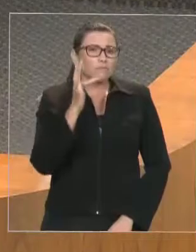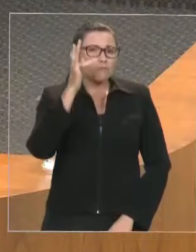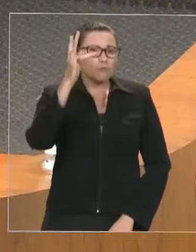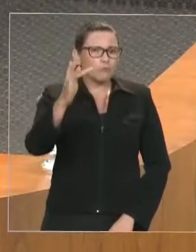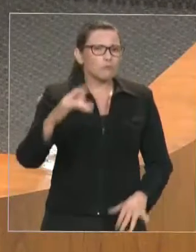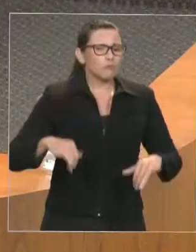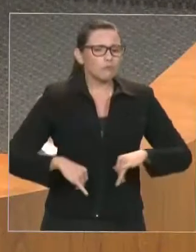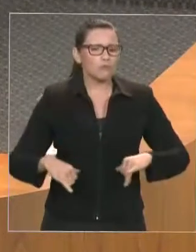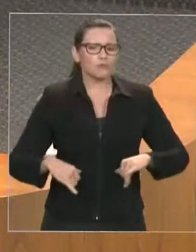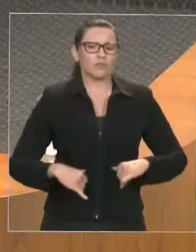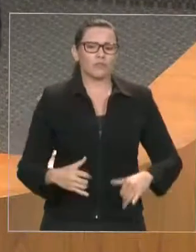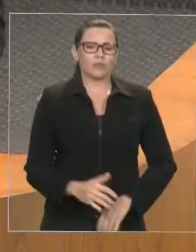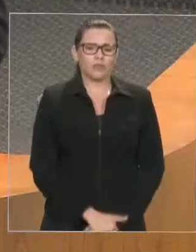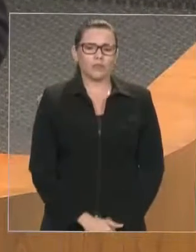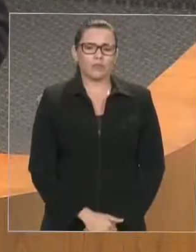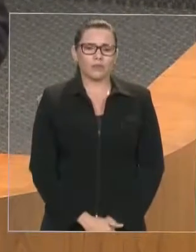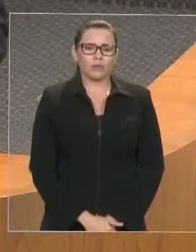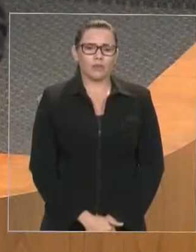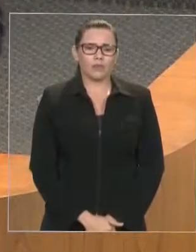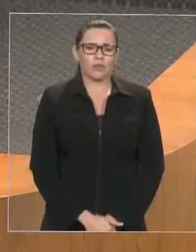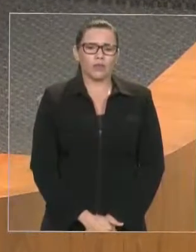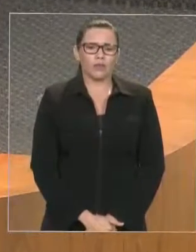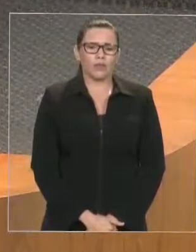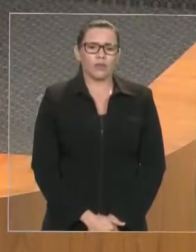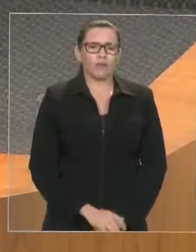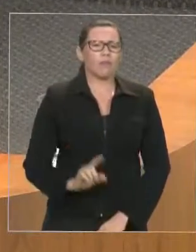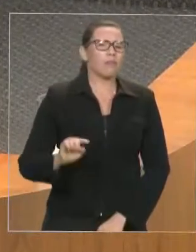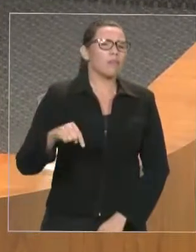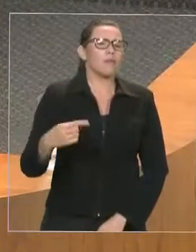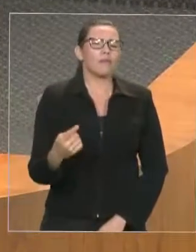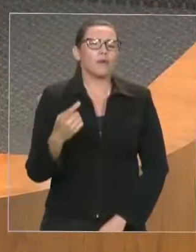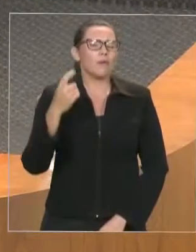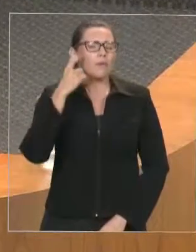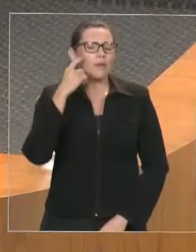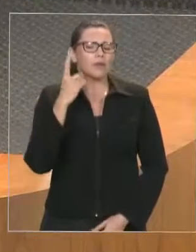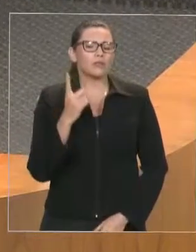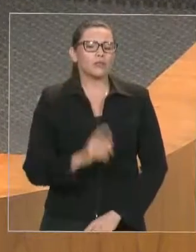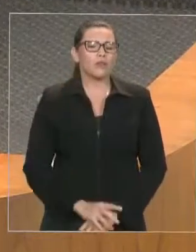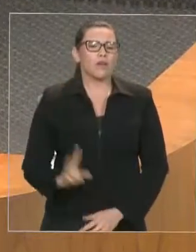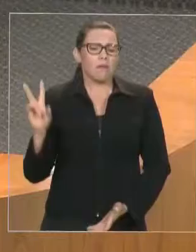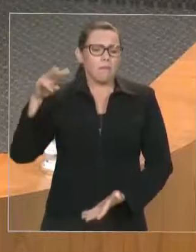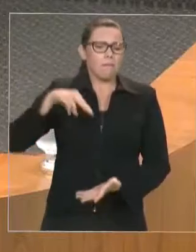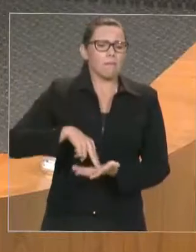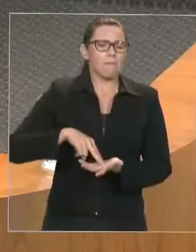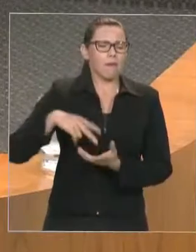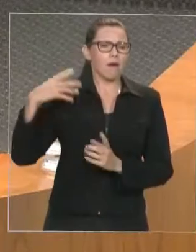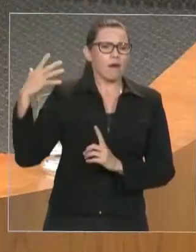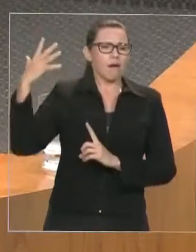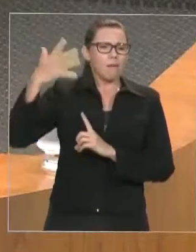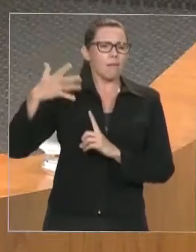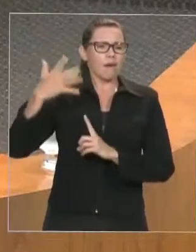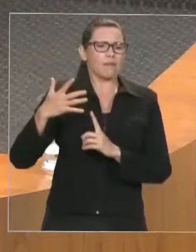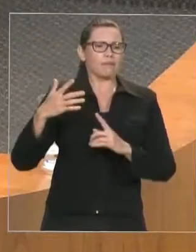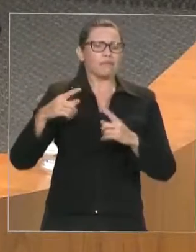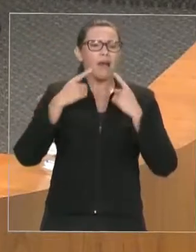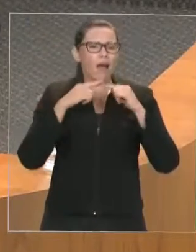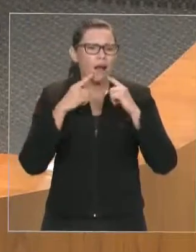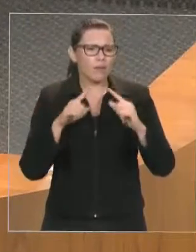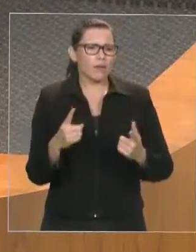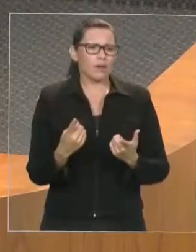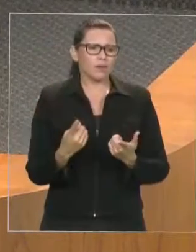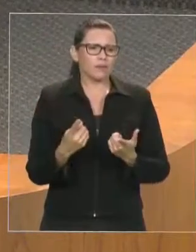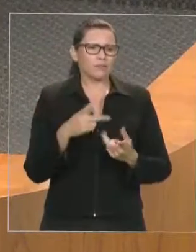E aí, que tipo de apelo, que tipo de situação vai ser feita nessa tribuna aqui? Que tipo de moral terão para arguir,